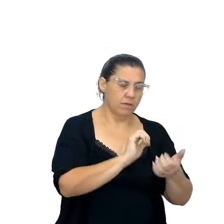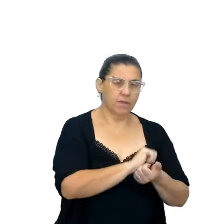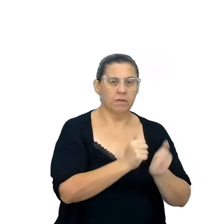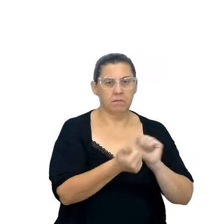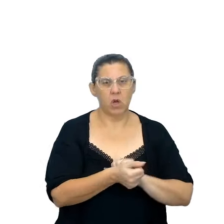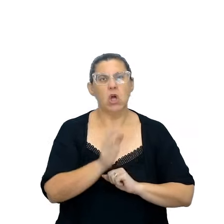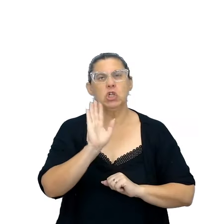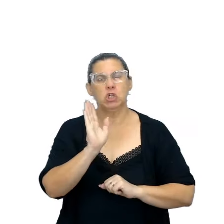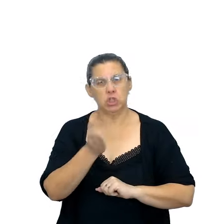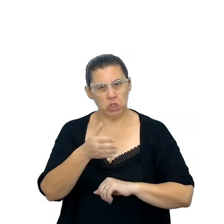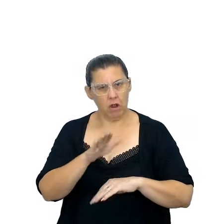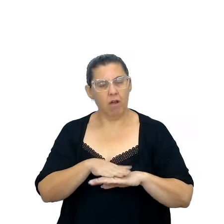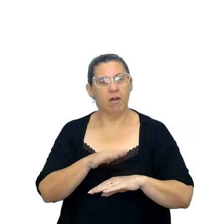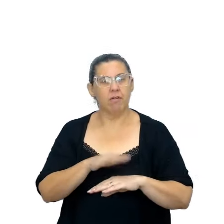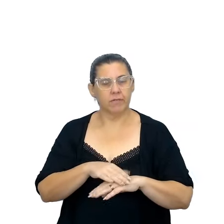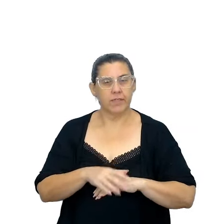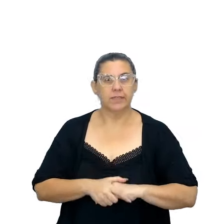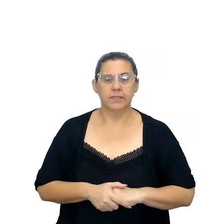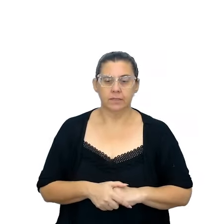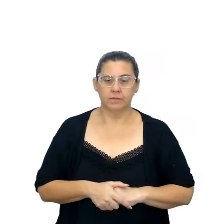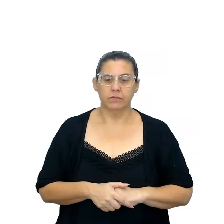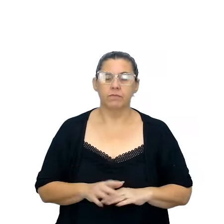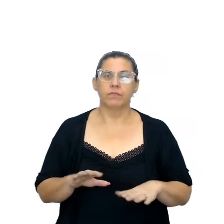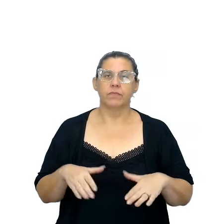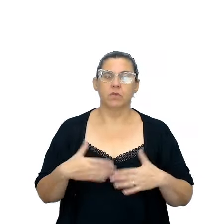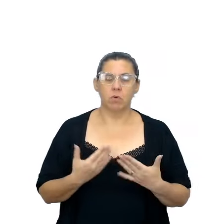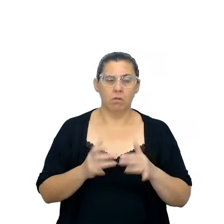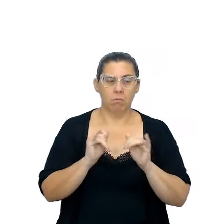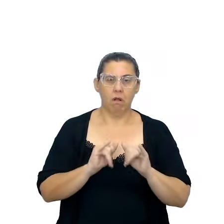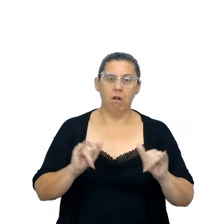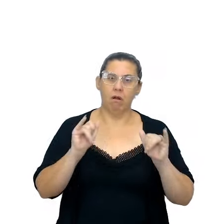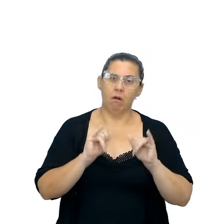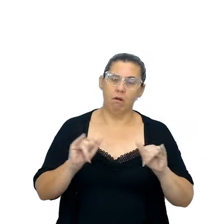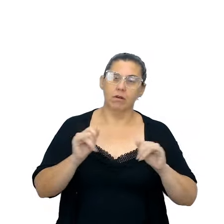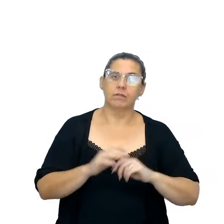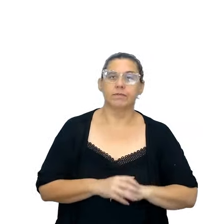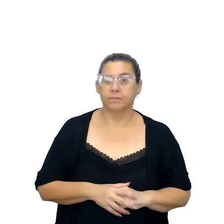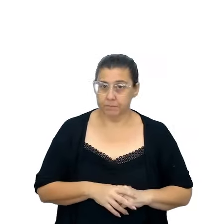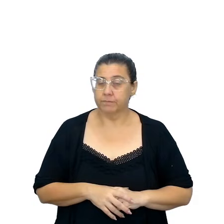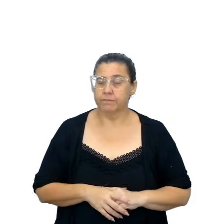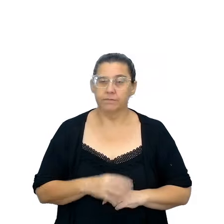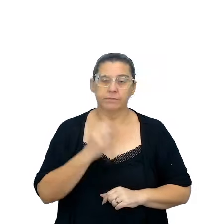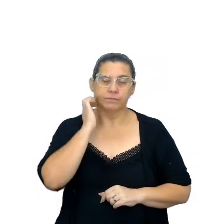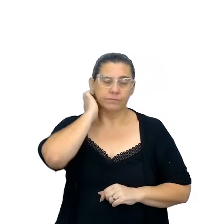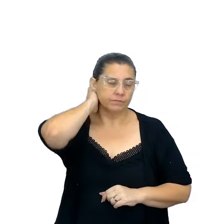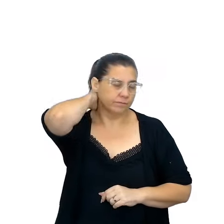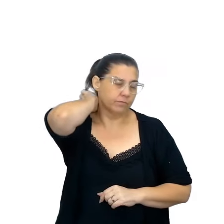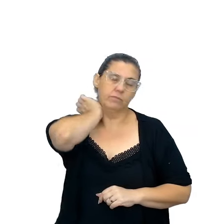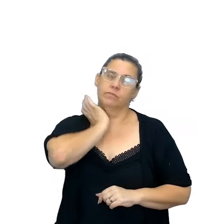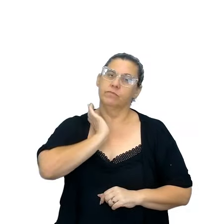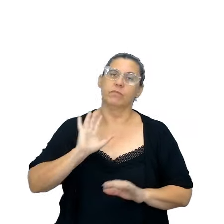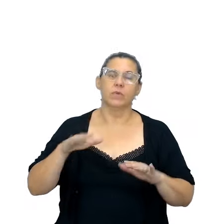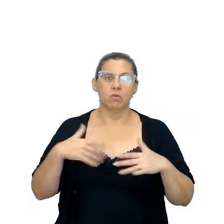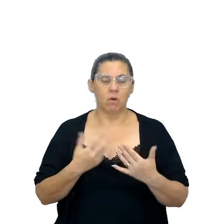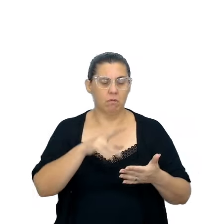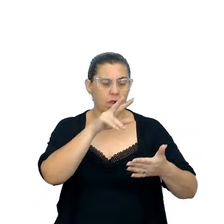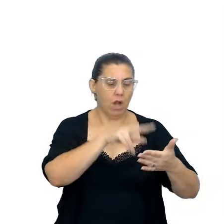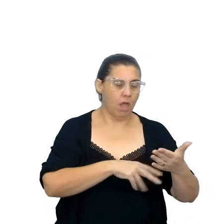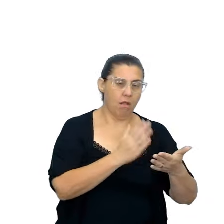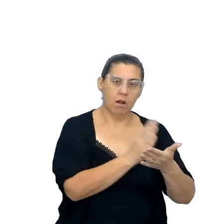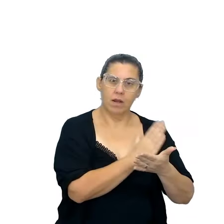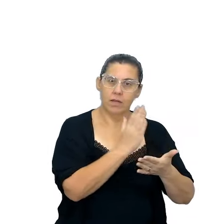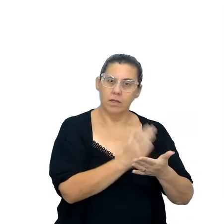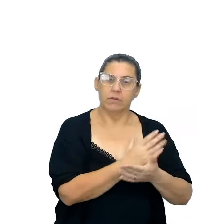eles já fazem, né, a retextualização quando contam notícias, quando eles leem, né, algum livro e contam